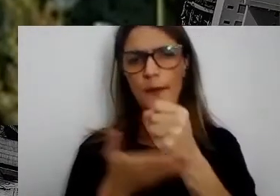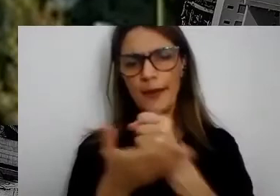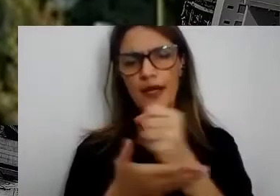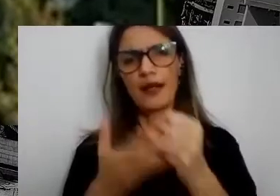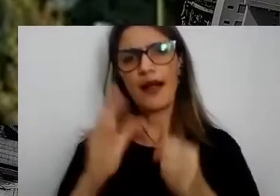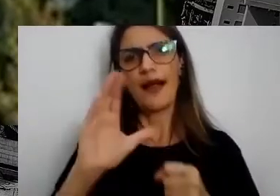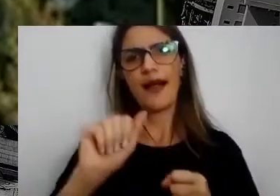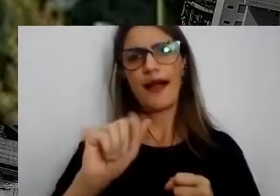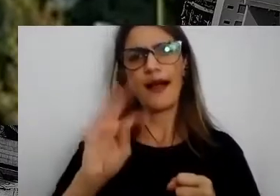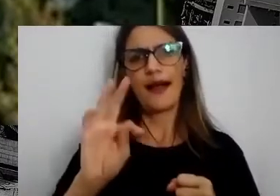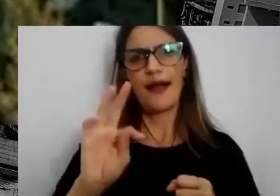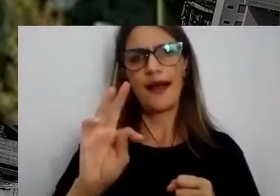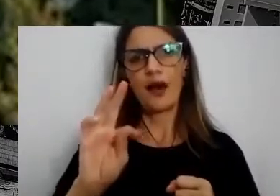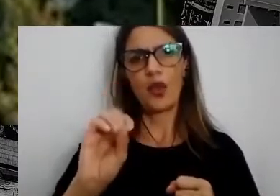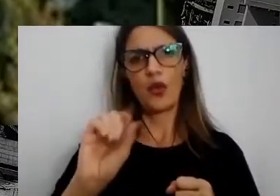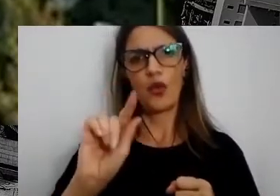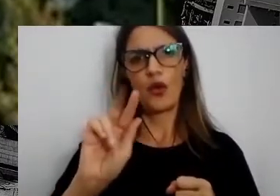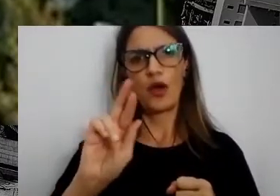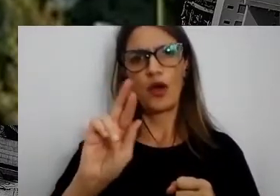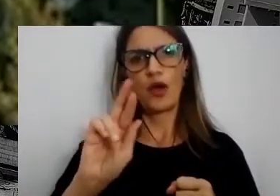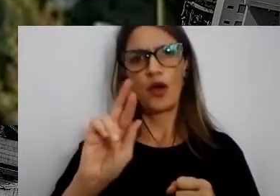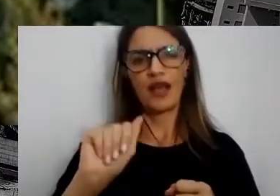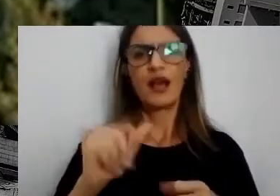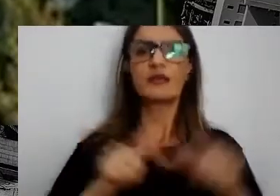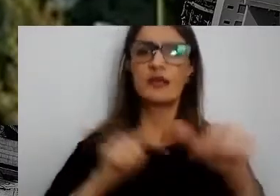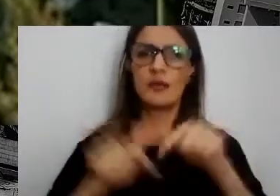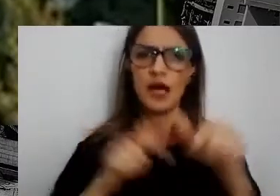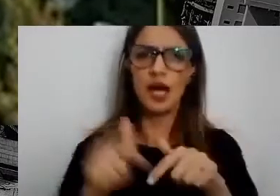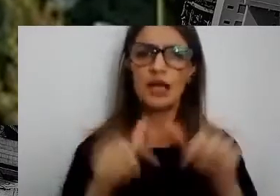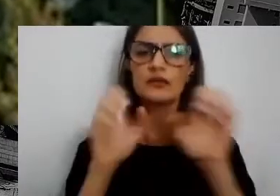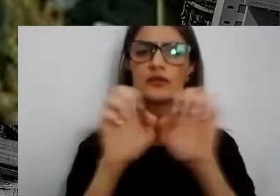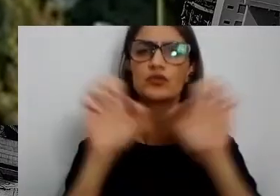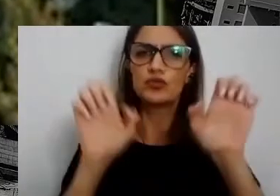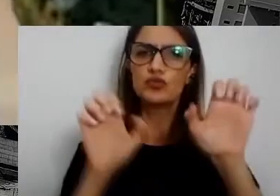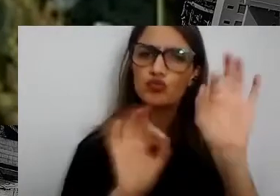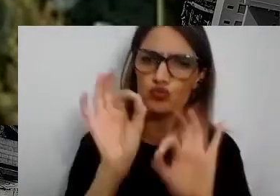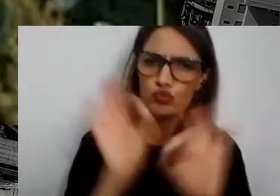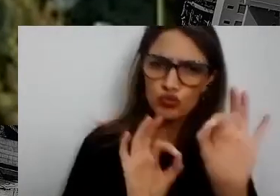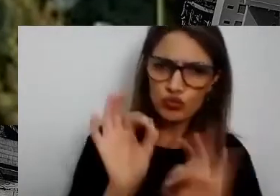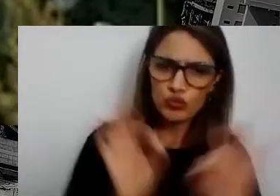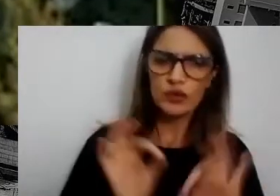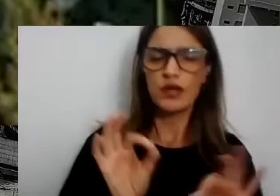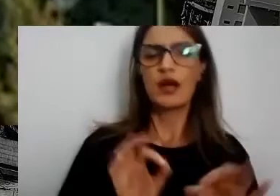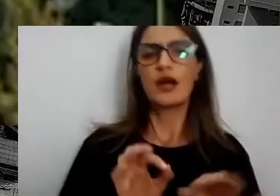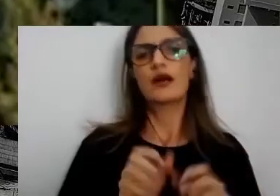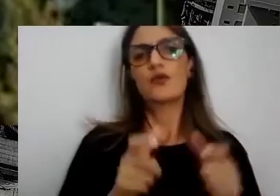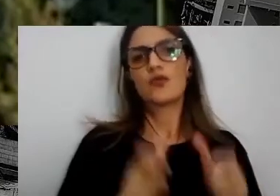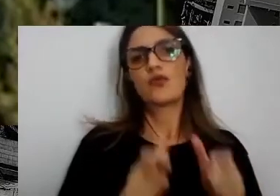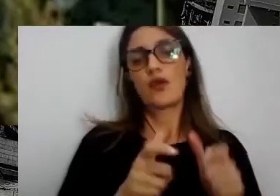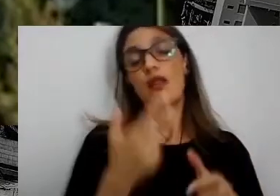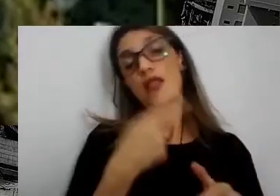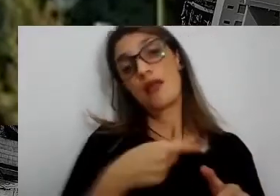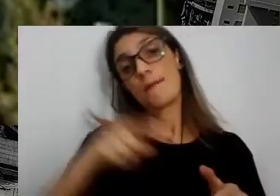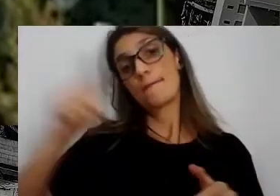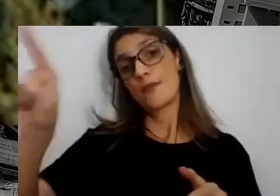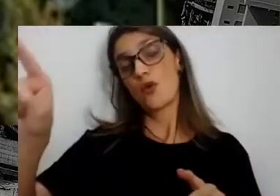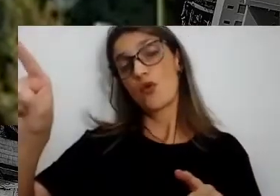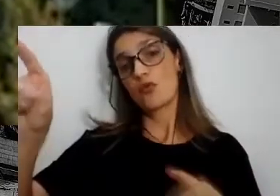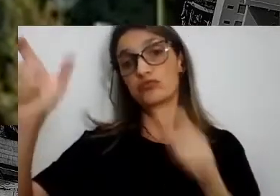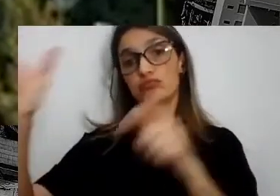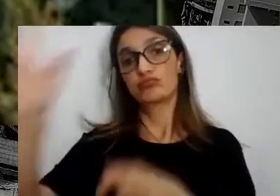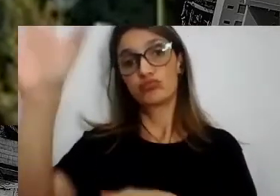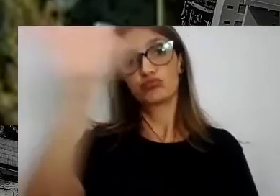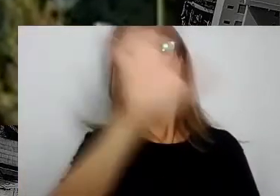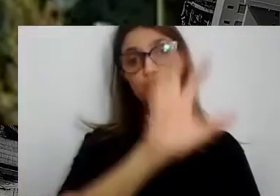priorizar as áreas e as ações, estruturar o arcabouço legal. Depois, em campo, então, é implantar as políticas de